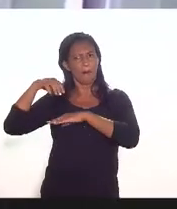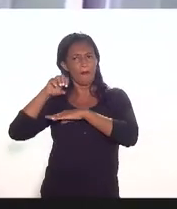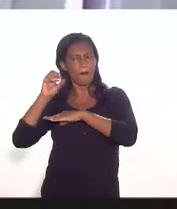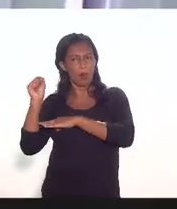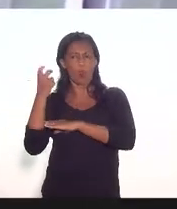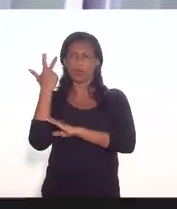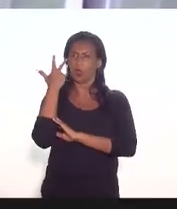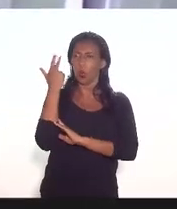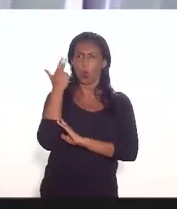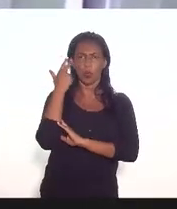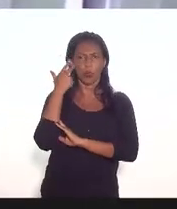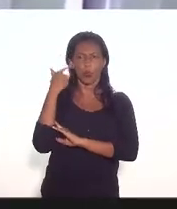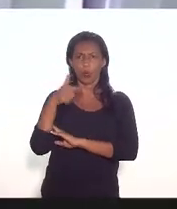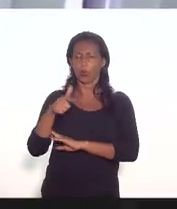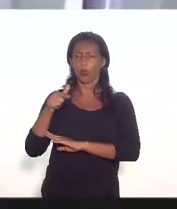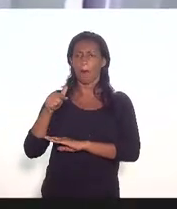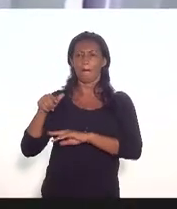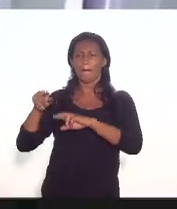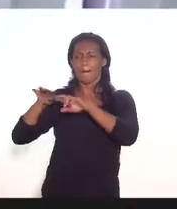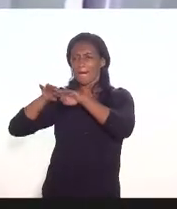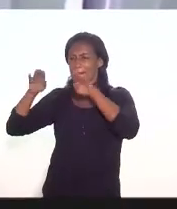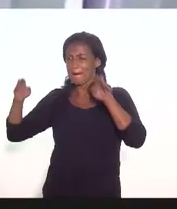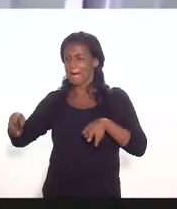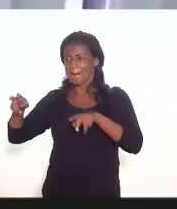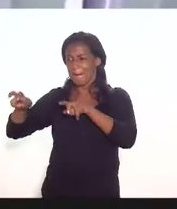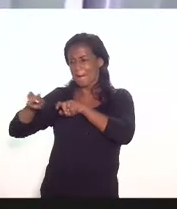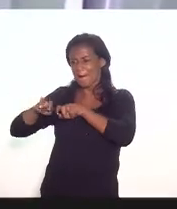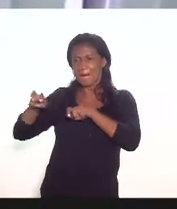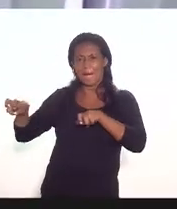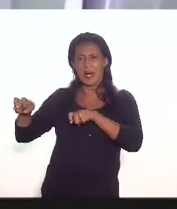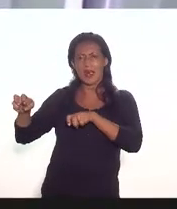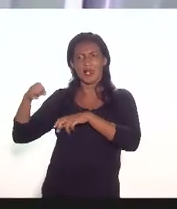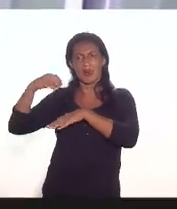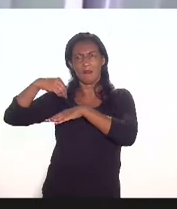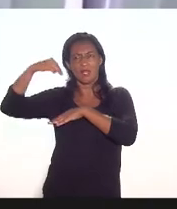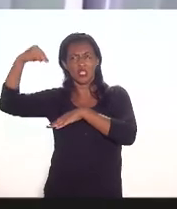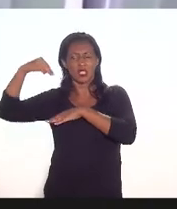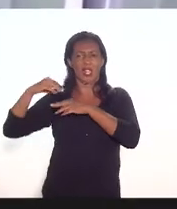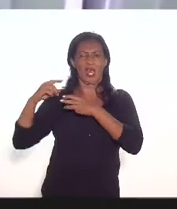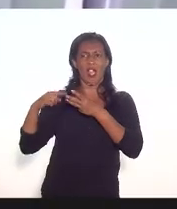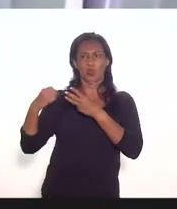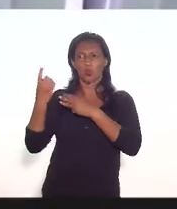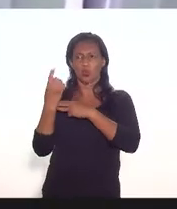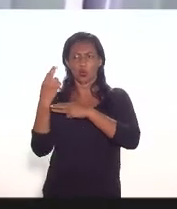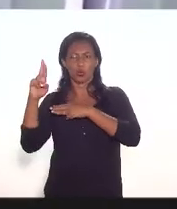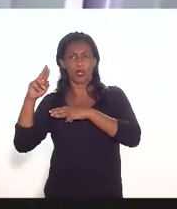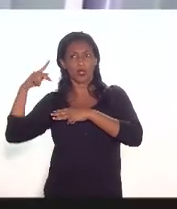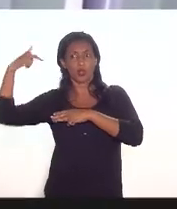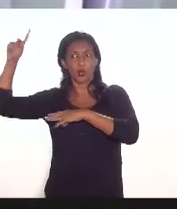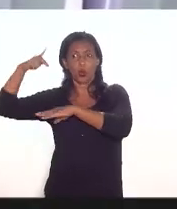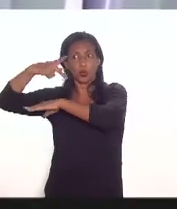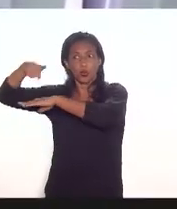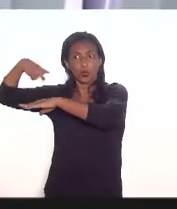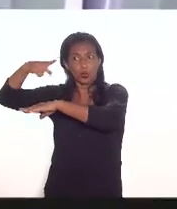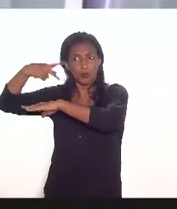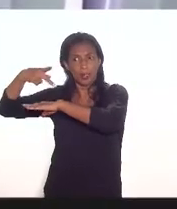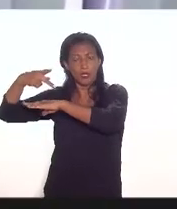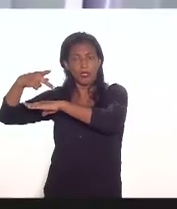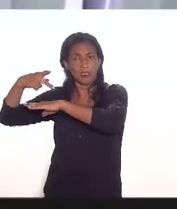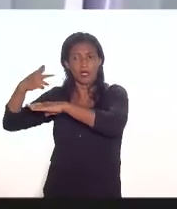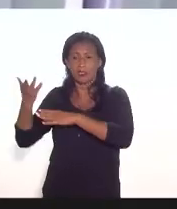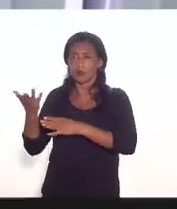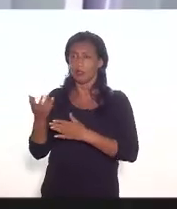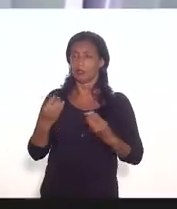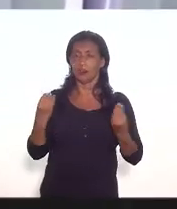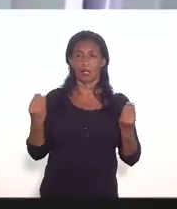comum na nossa atividade bancas e mestrado doutorado com convidados de outros estados até de outros países provavelmente Marcio